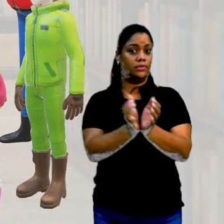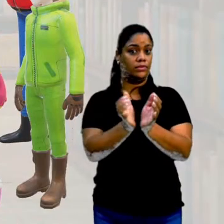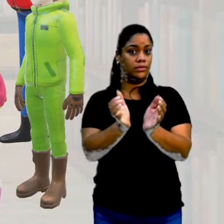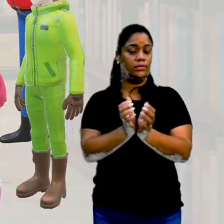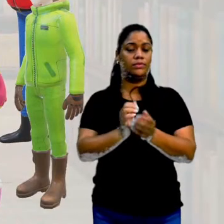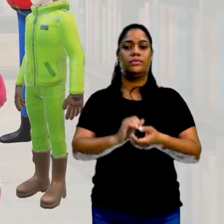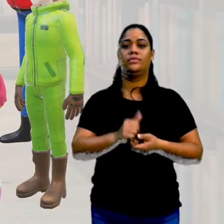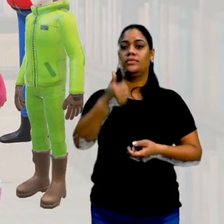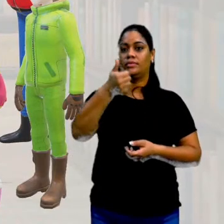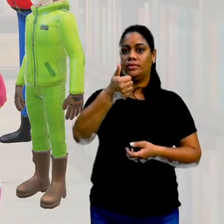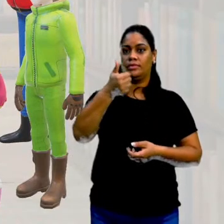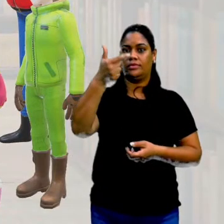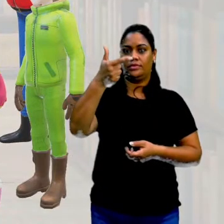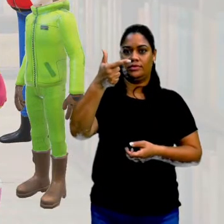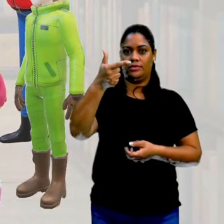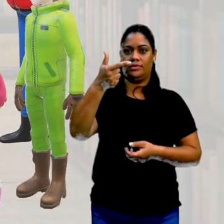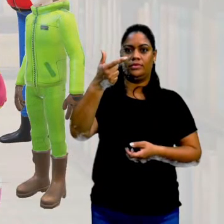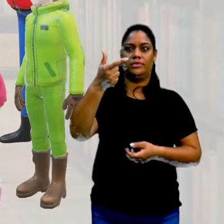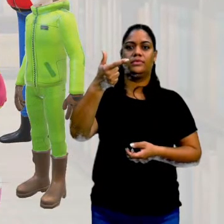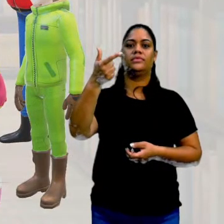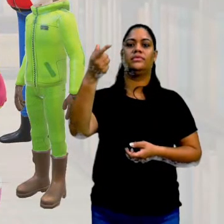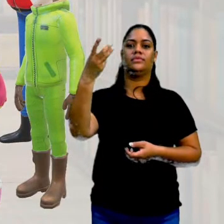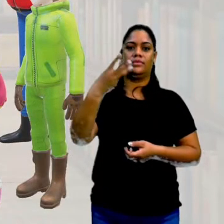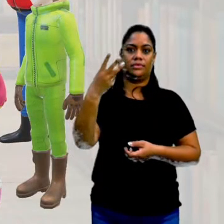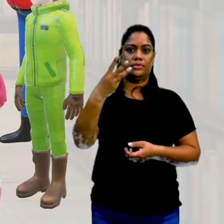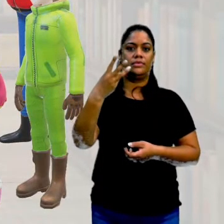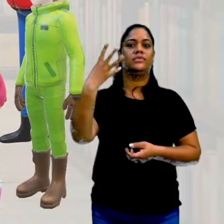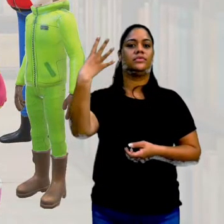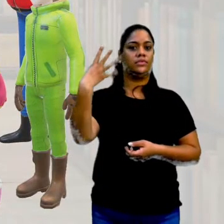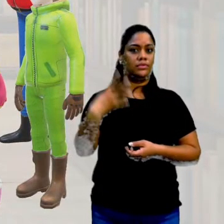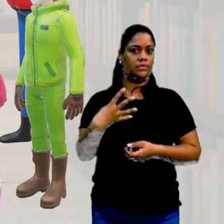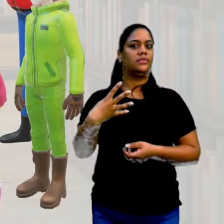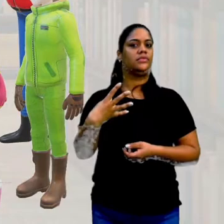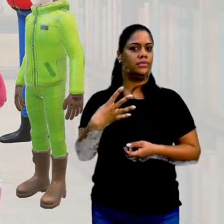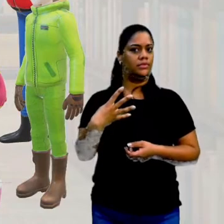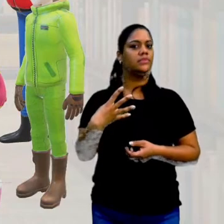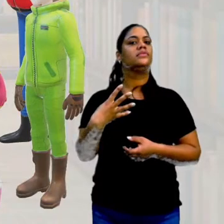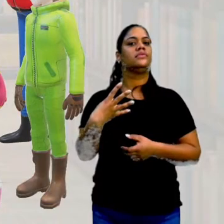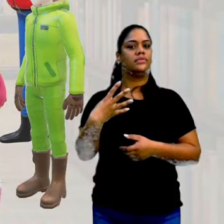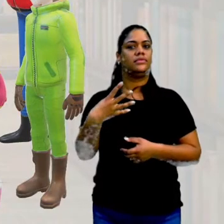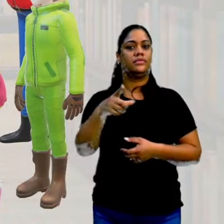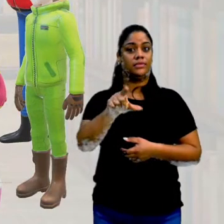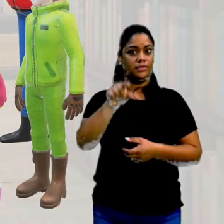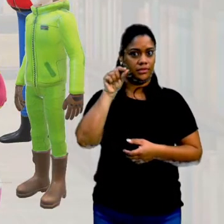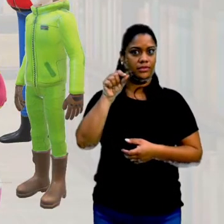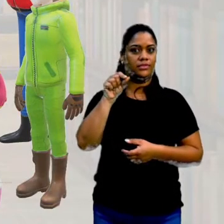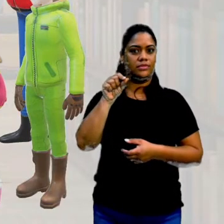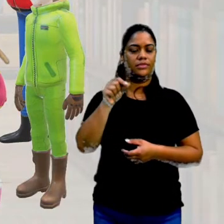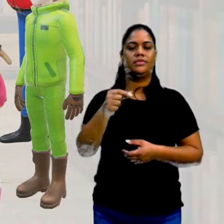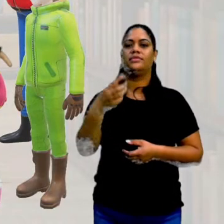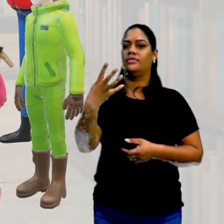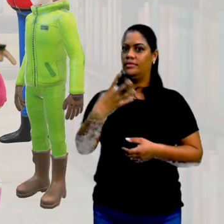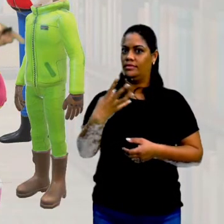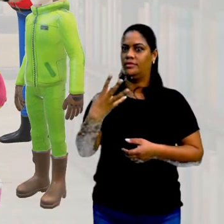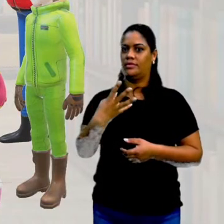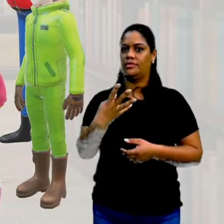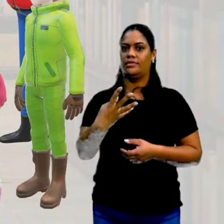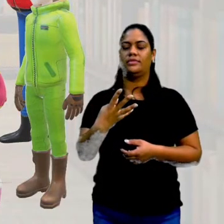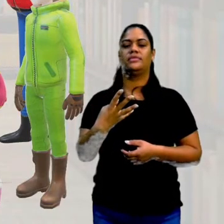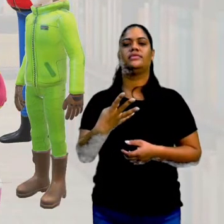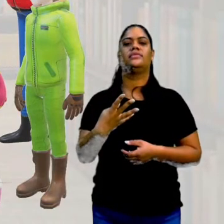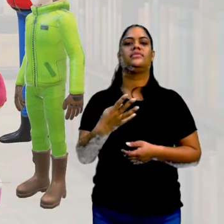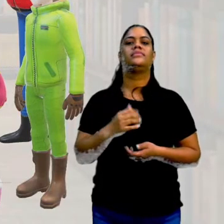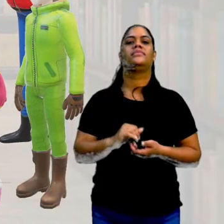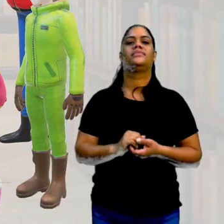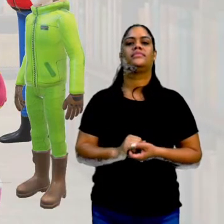grupo, primeiro, segundo, aqui, terceiro, quarta pessoa. Está certo? Quarta, eu vou botar aqui e aqui